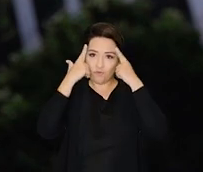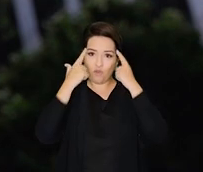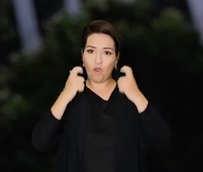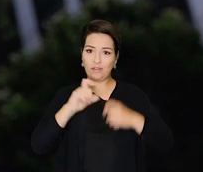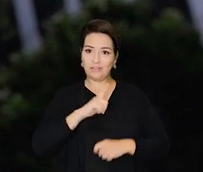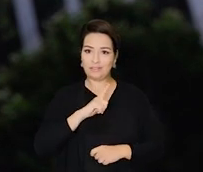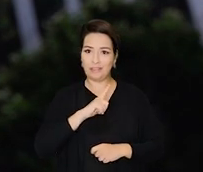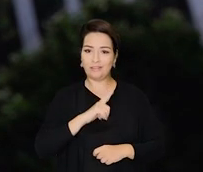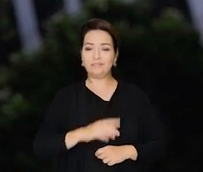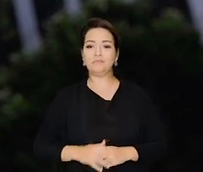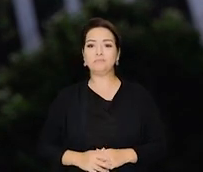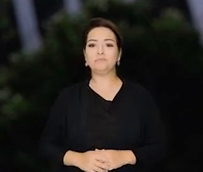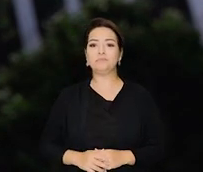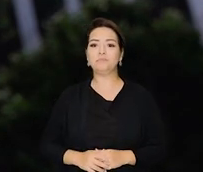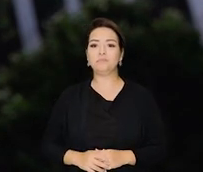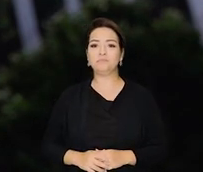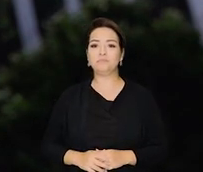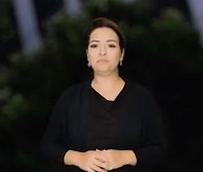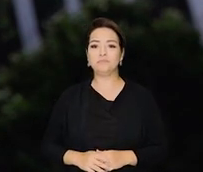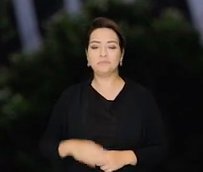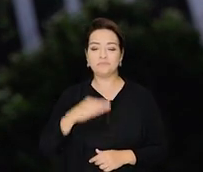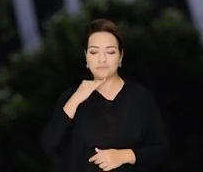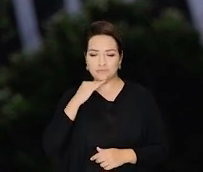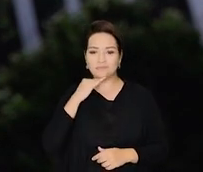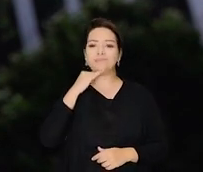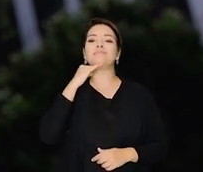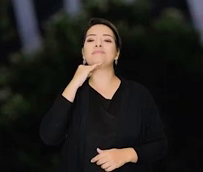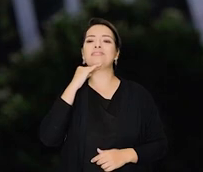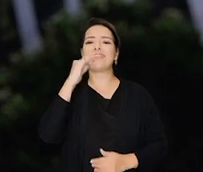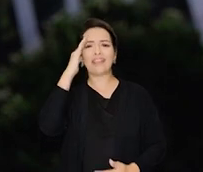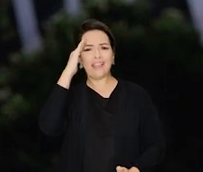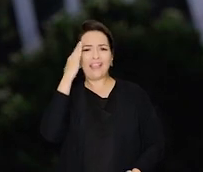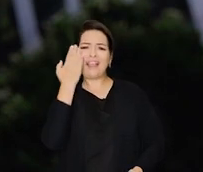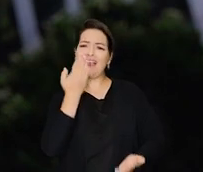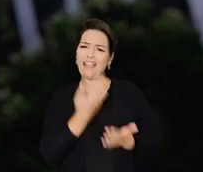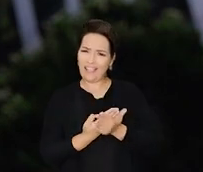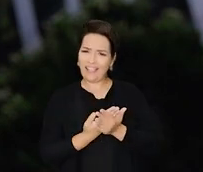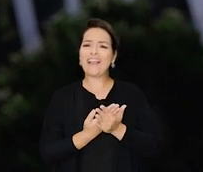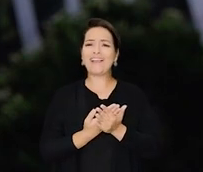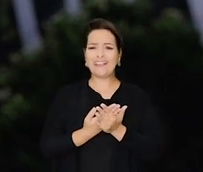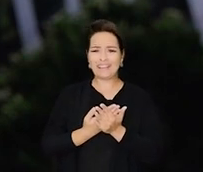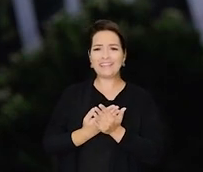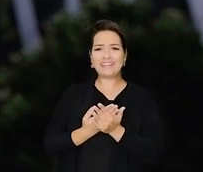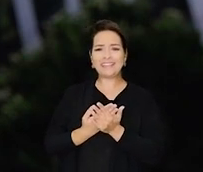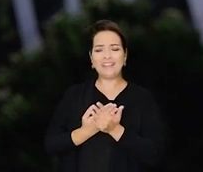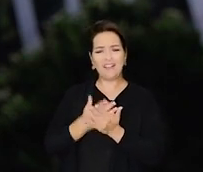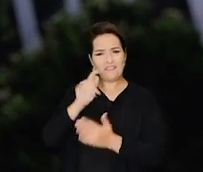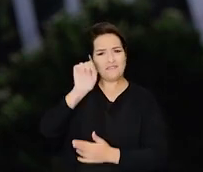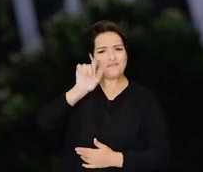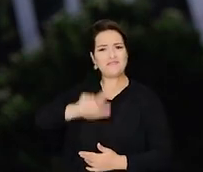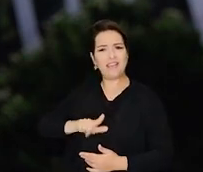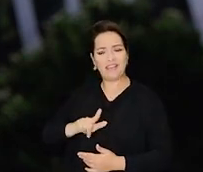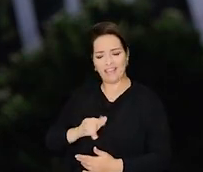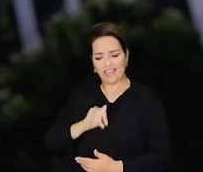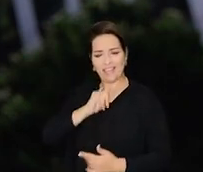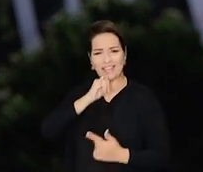Ergue essa cabeça, mete o pé e vai na ferra. Manda essa tristeza embora.